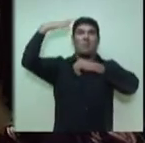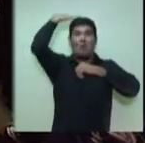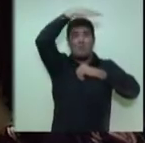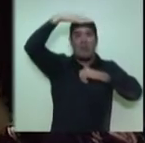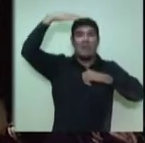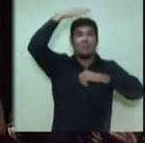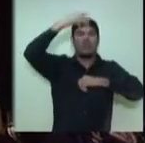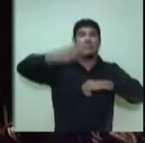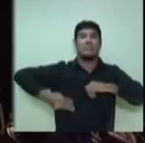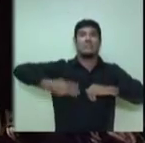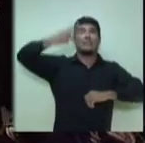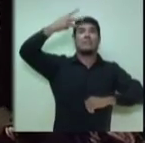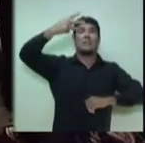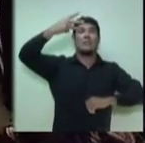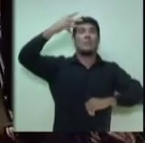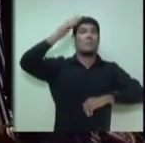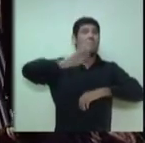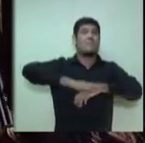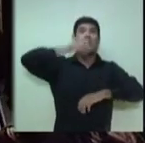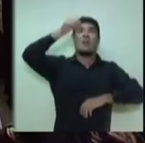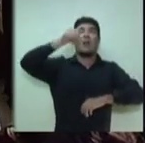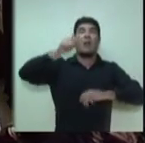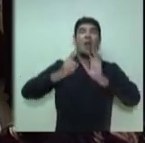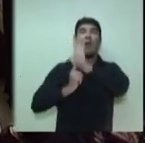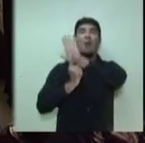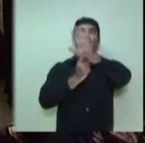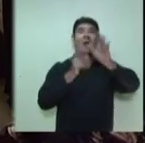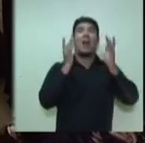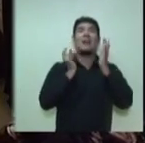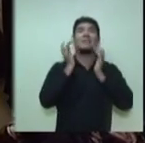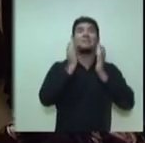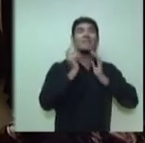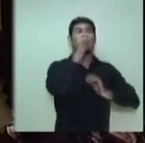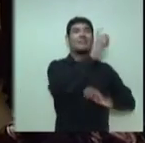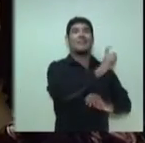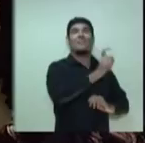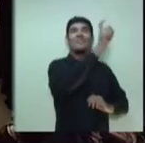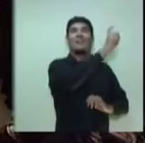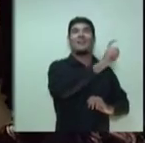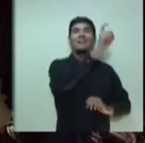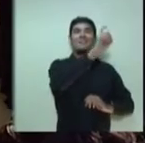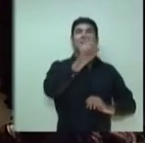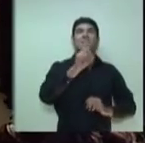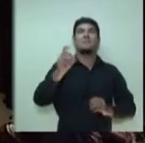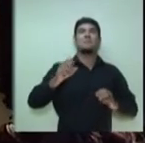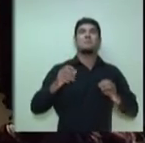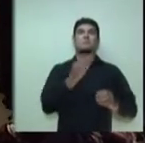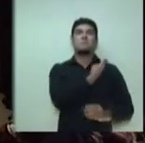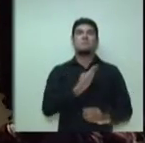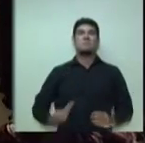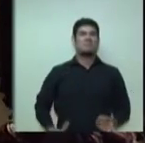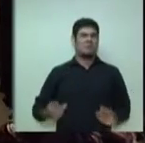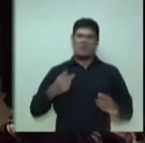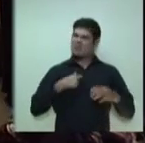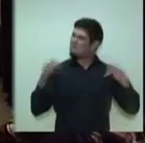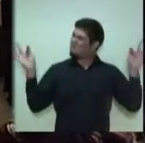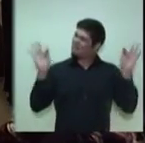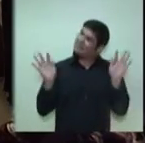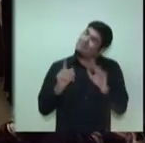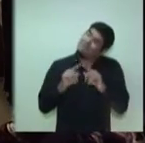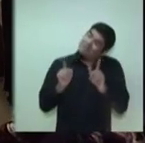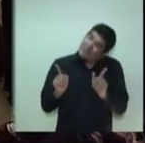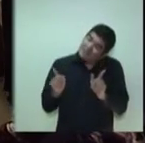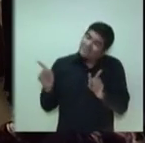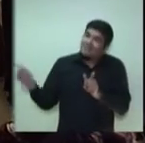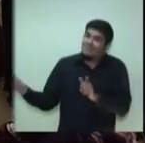mostra artística de grafitagem em monumento público. Eu fico feliz por isso. Mas, de qualquer maneira, o